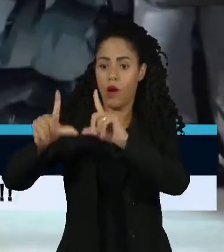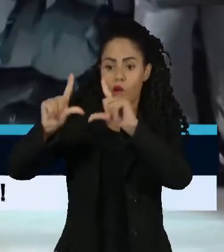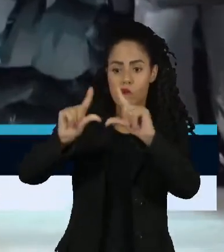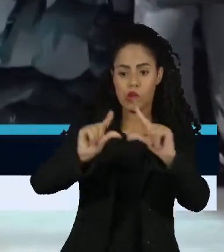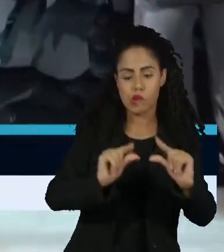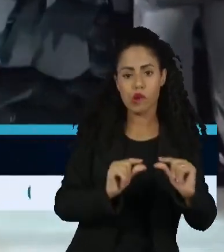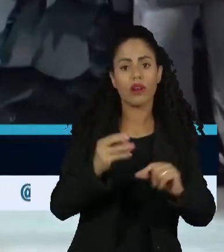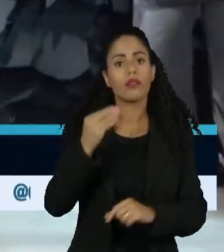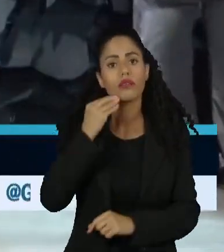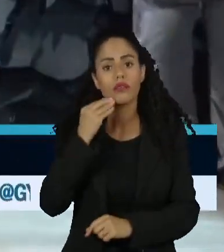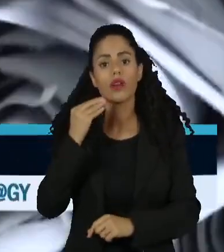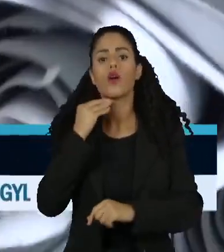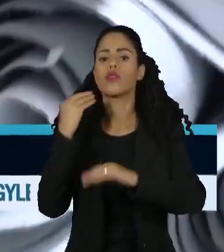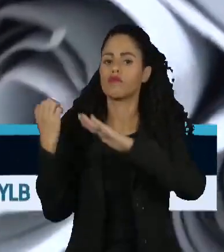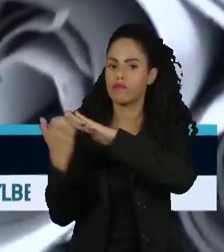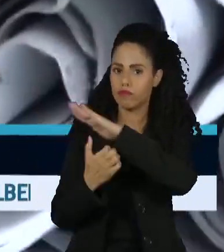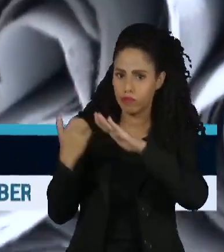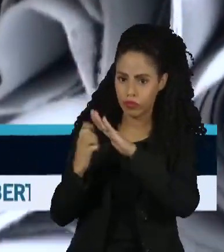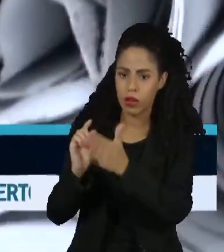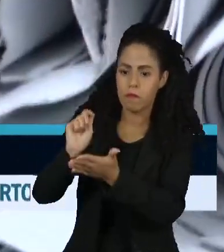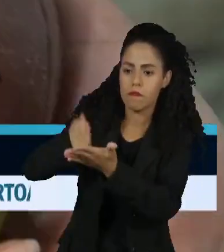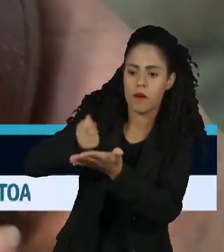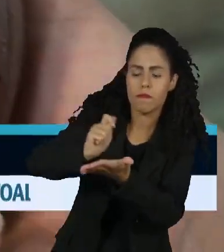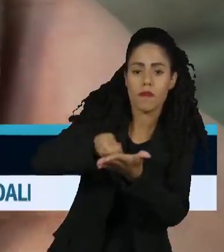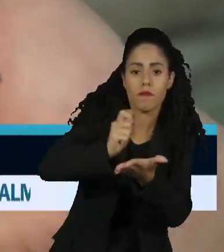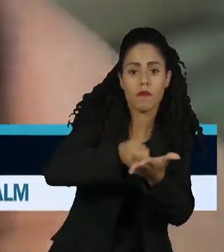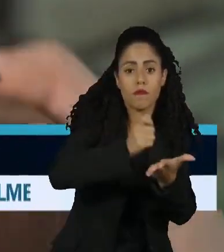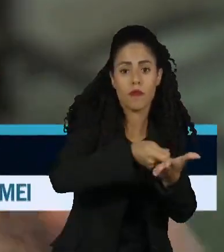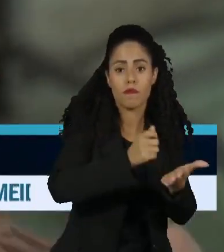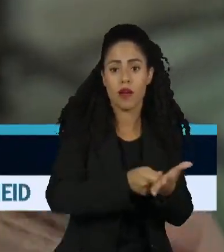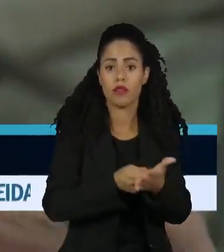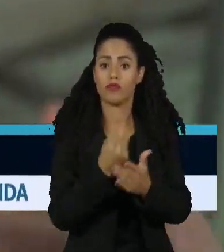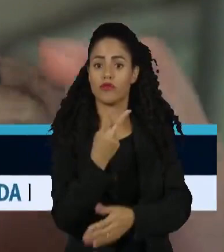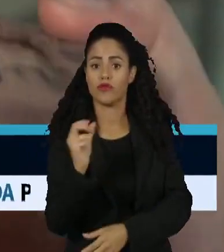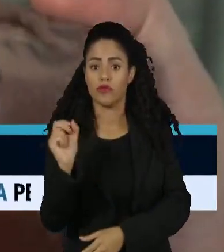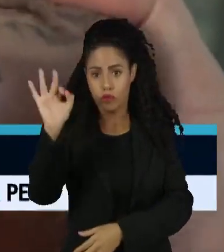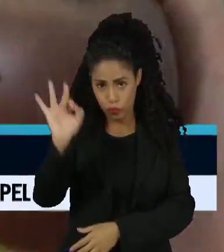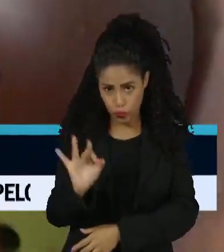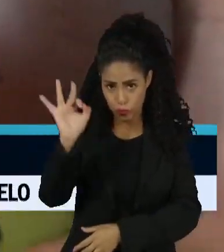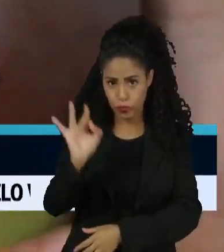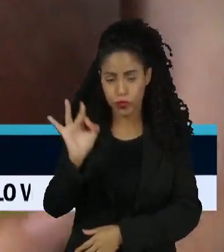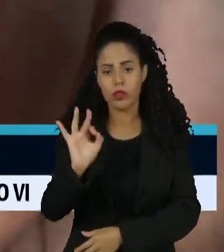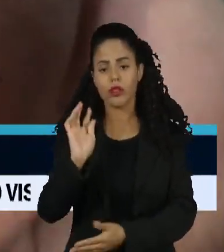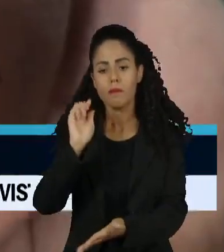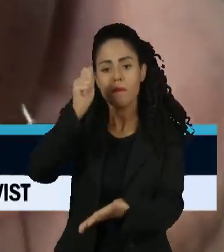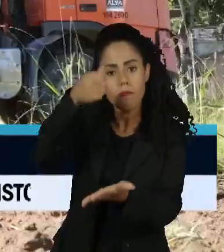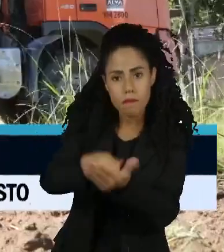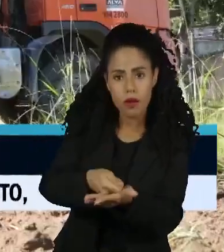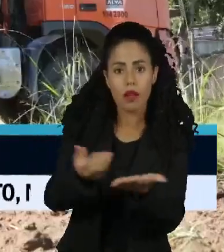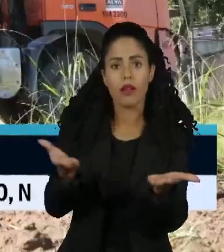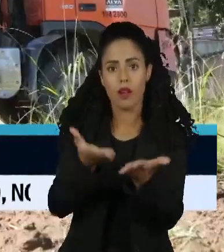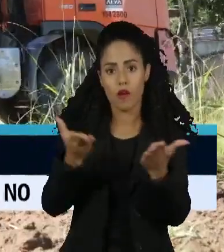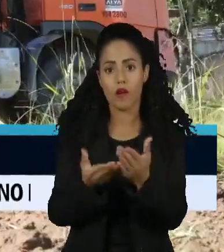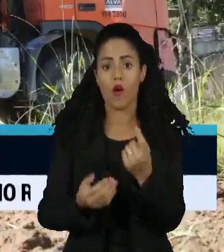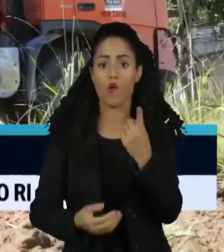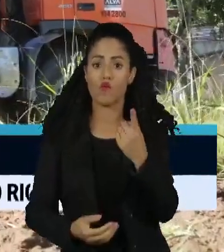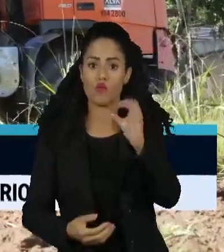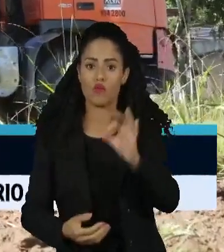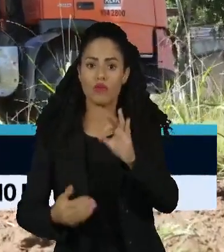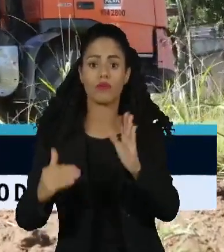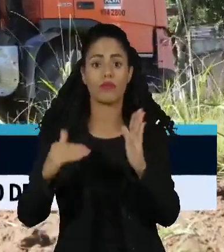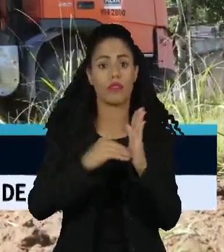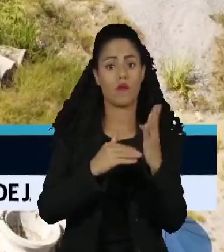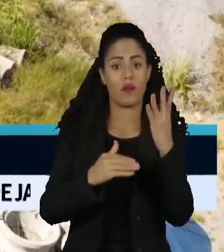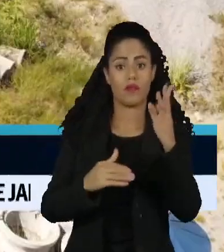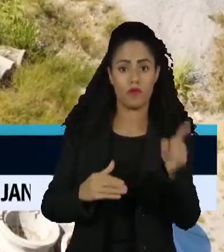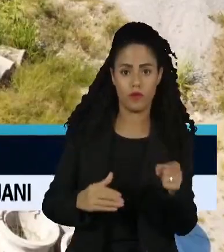reduz a contribuição previdenciária das empresas de 20% para o pagamento de uma alíquota de 1 a 4,5